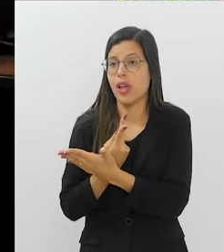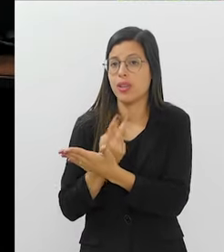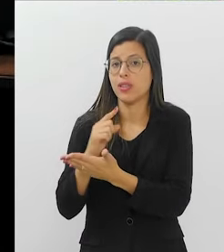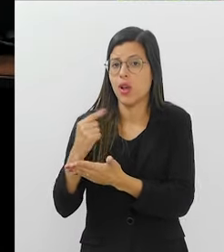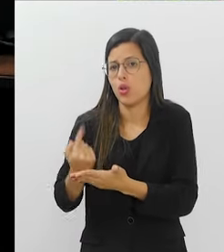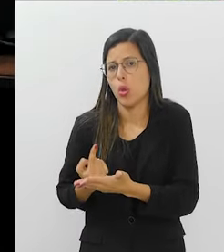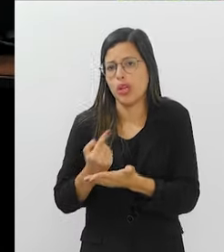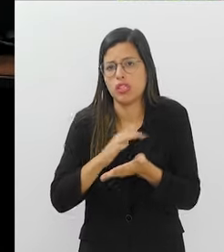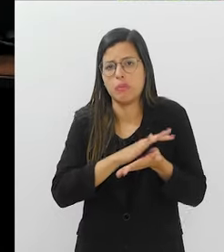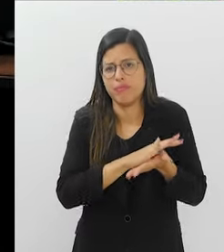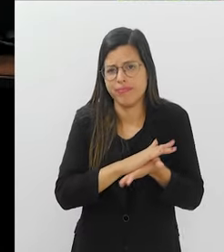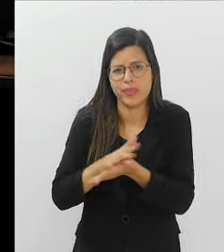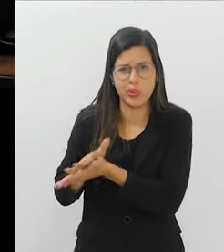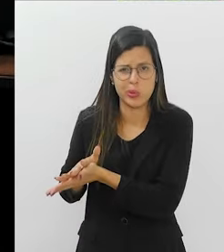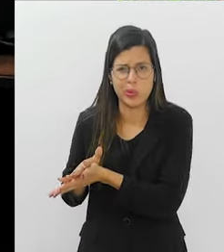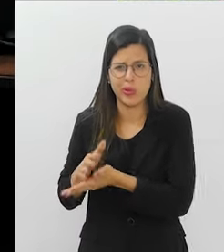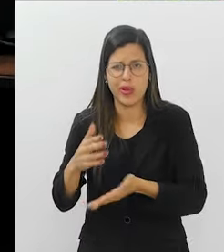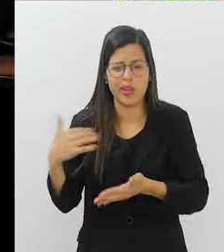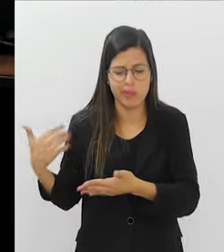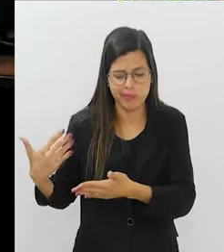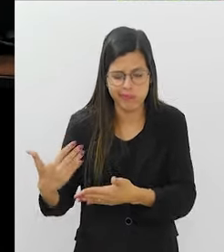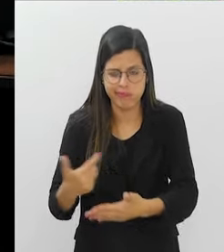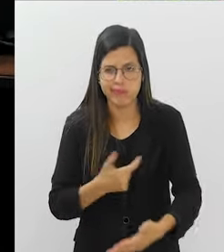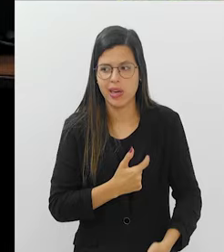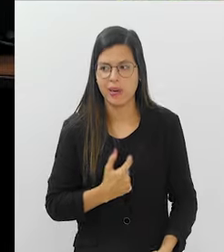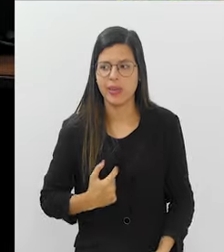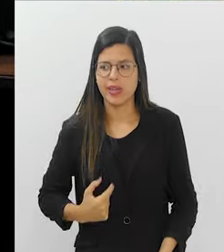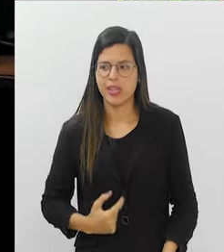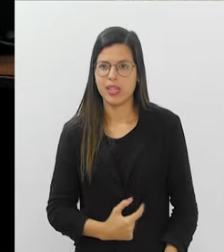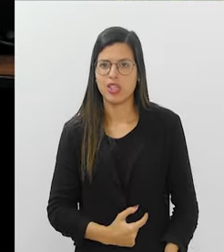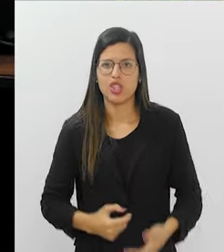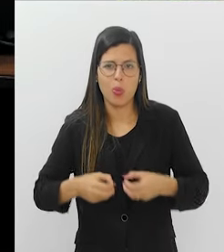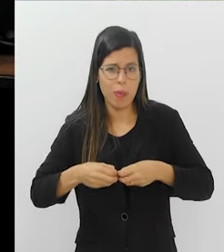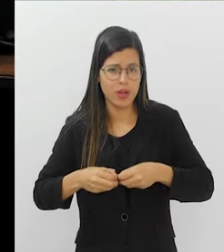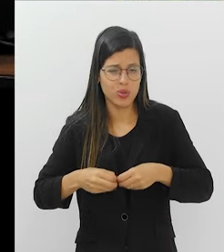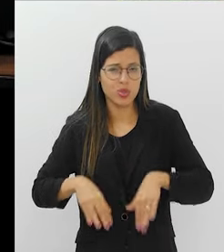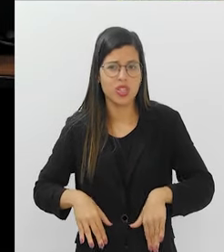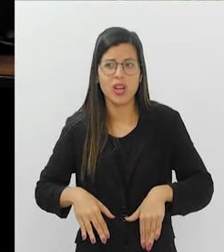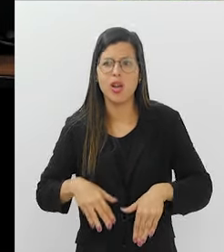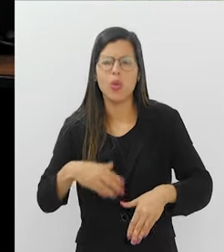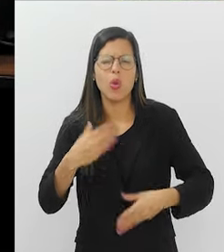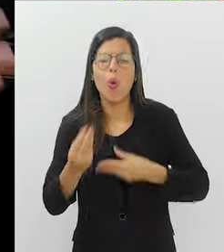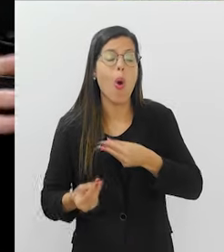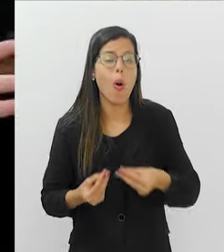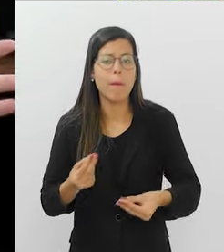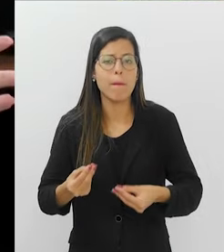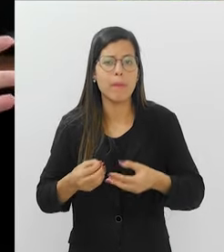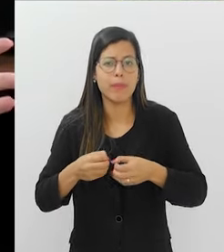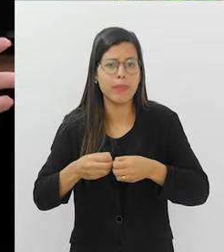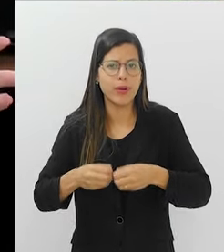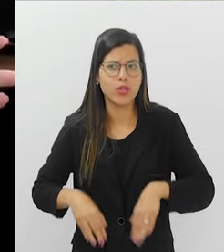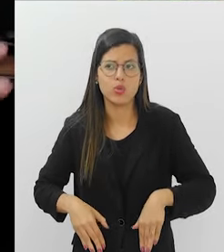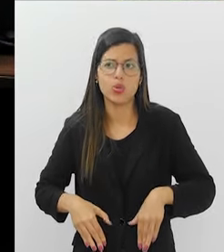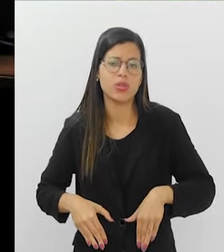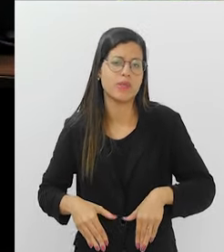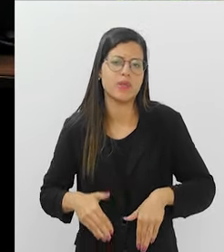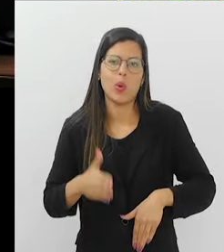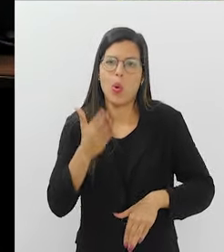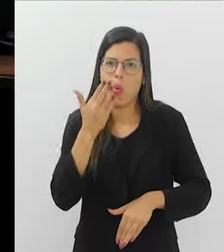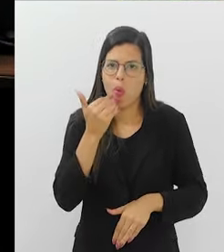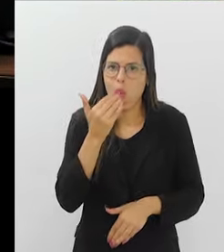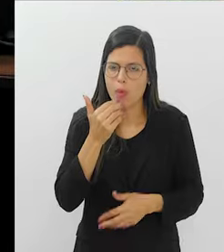No que a gente vem maltratando ao longo da nossa vida o nosso intestino, como que a gente maltrata o intestino?